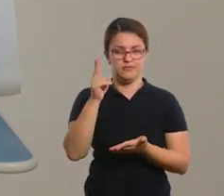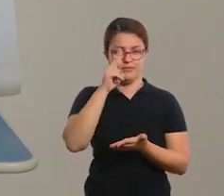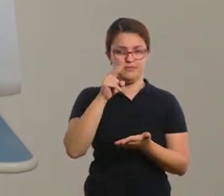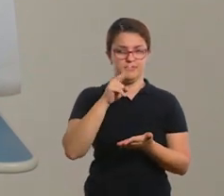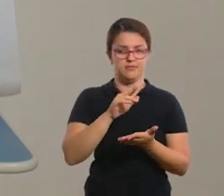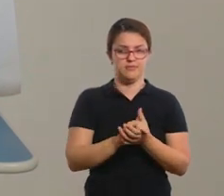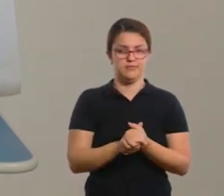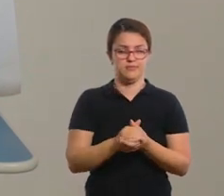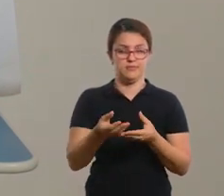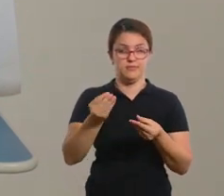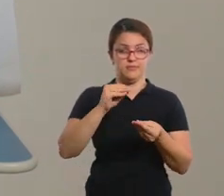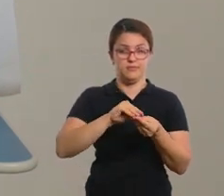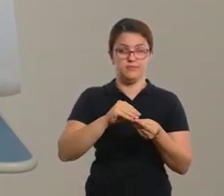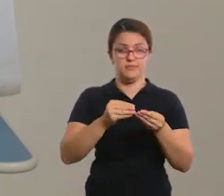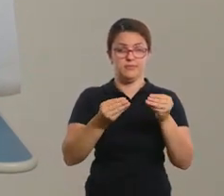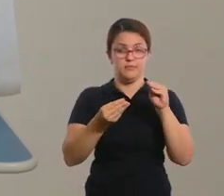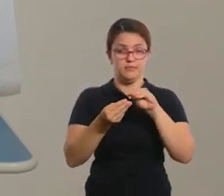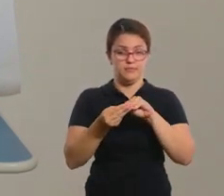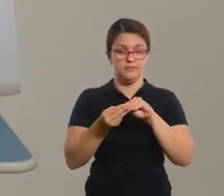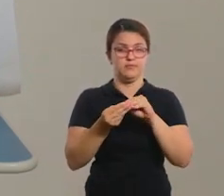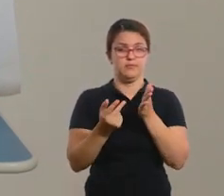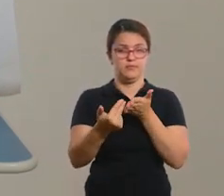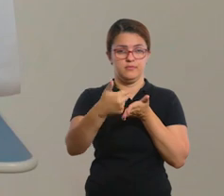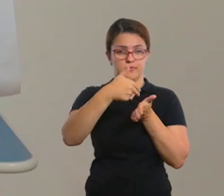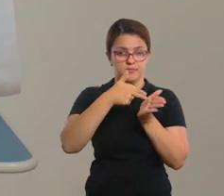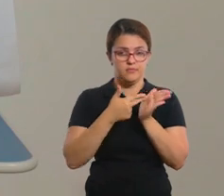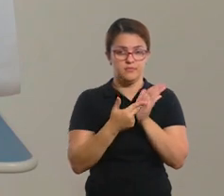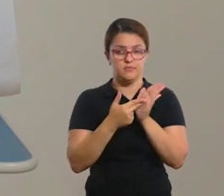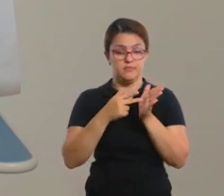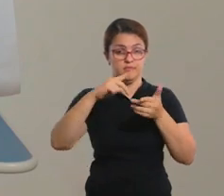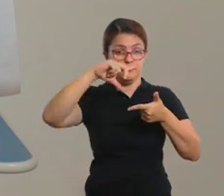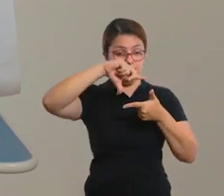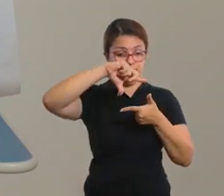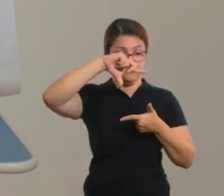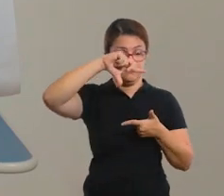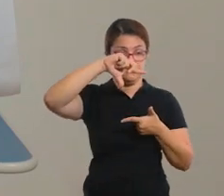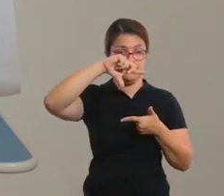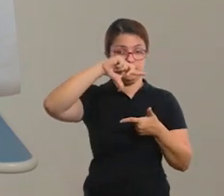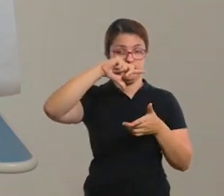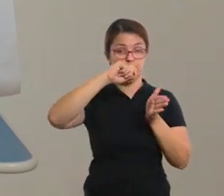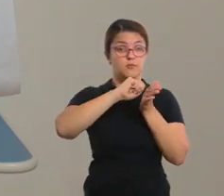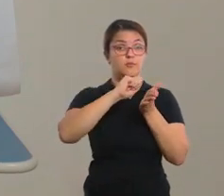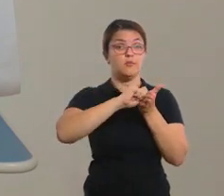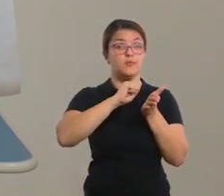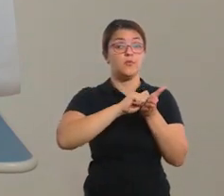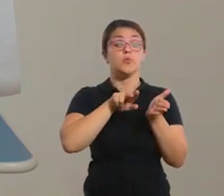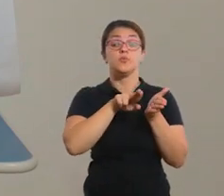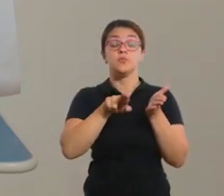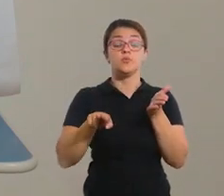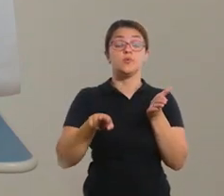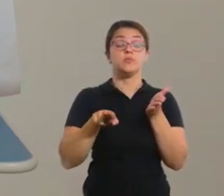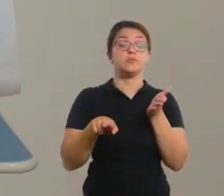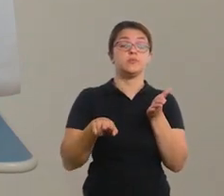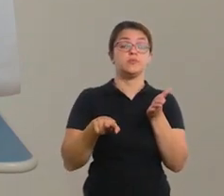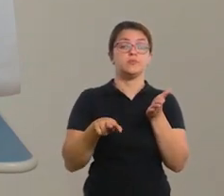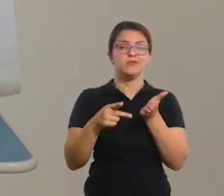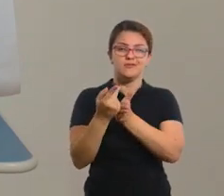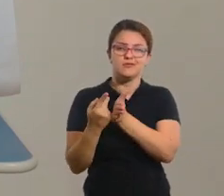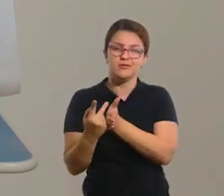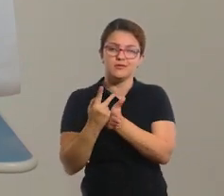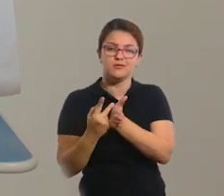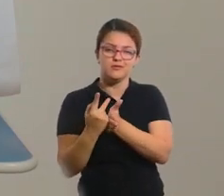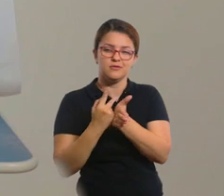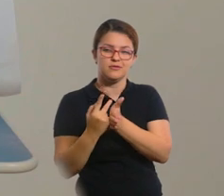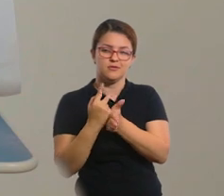os cartões com papel? Você vai dobrar, vai recortar até ficar desse tamanho e vai escrever o golpe que tem